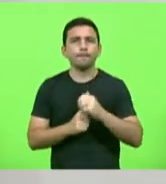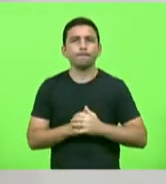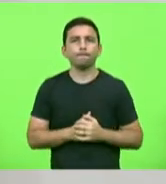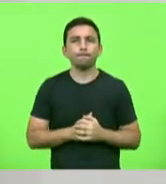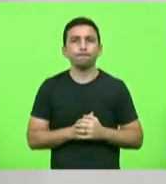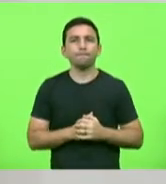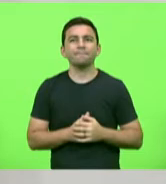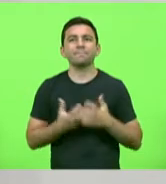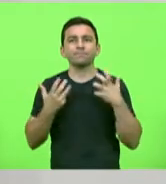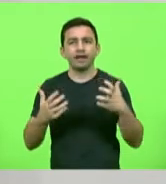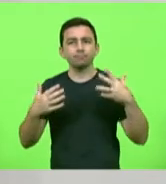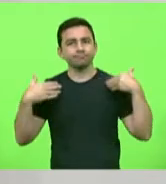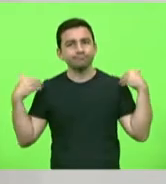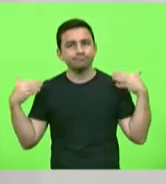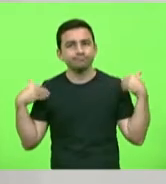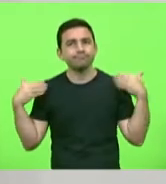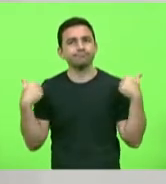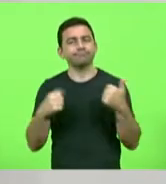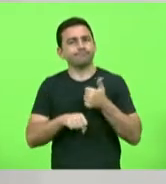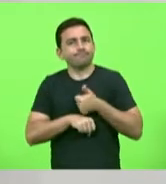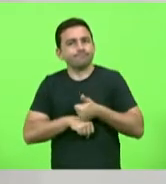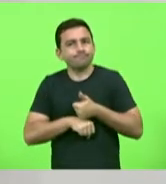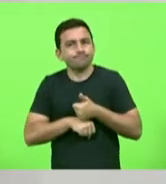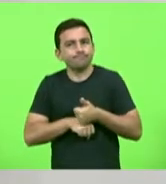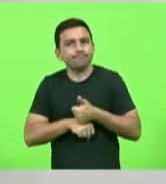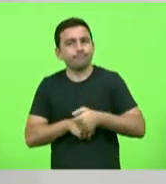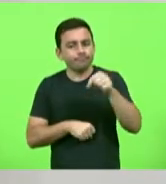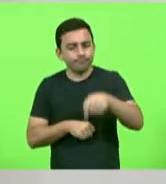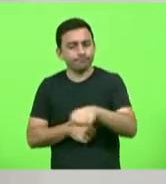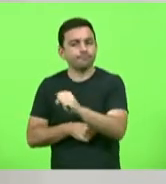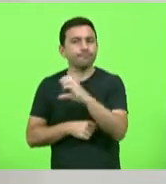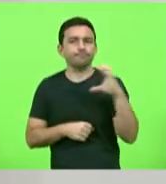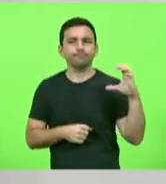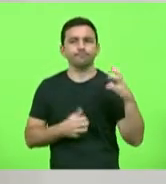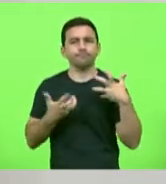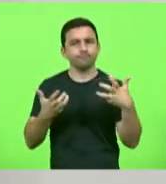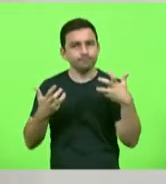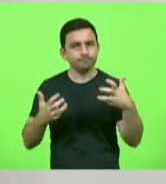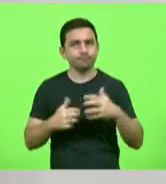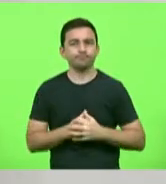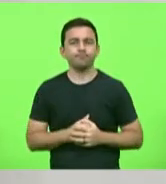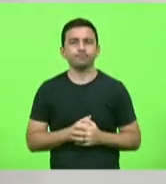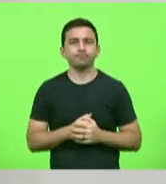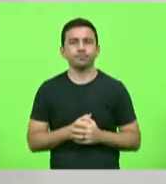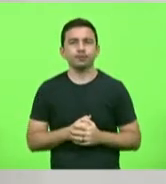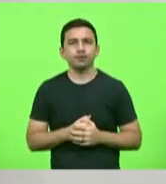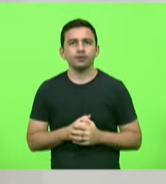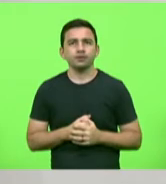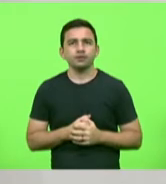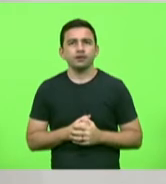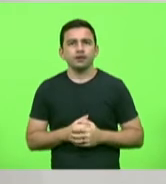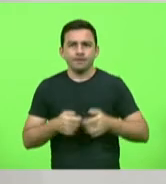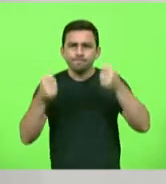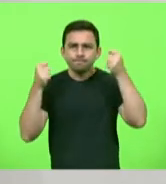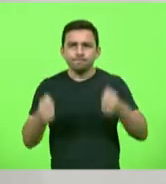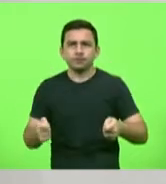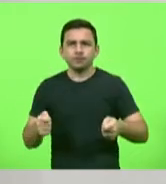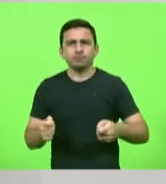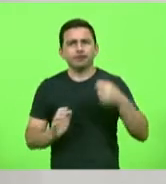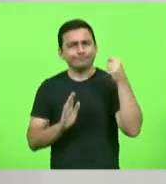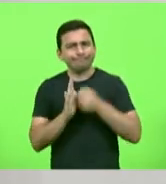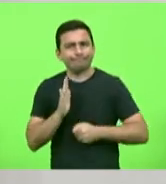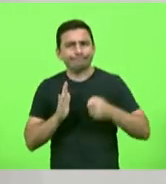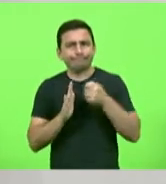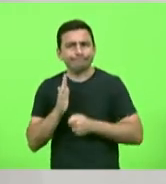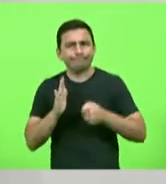recreativas e profissionais em Santa Catarina. E esse tom vem sendo cobrado,